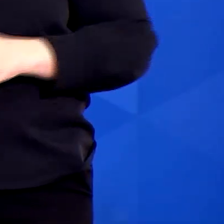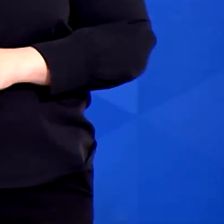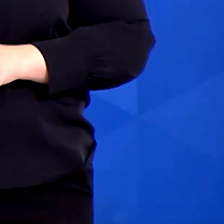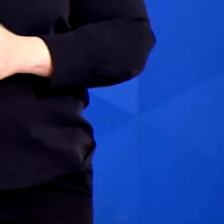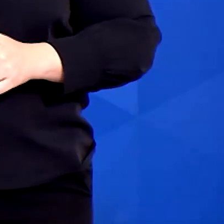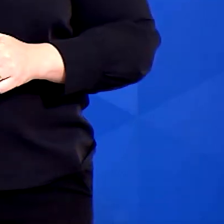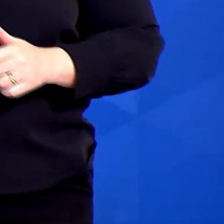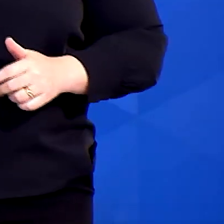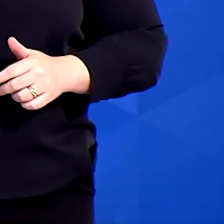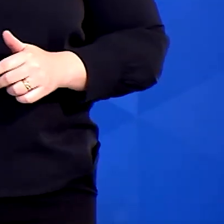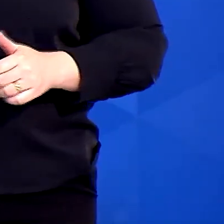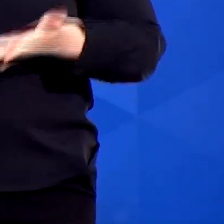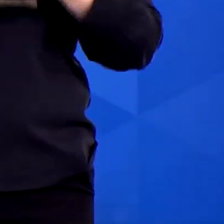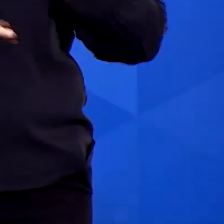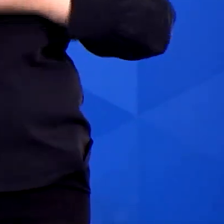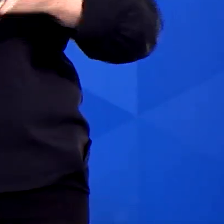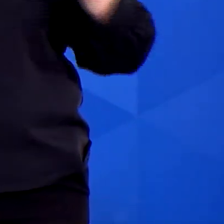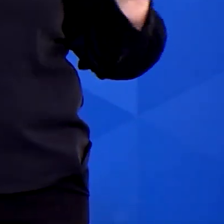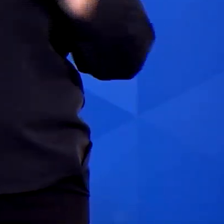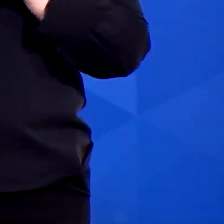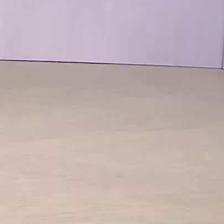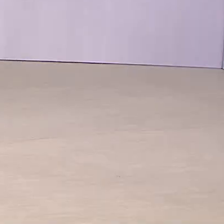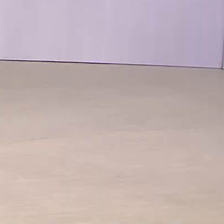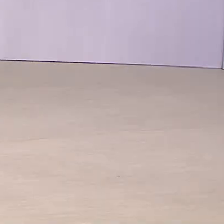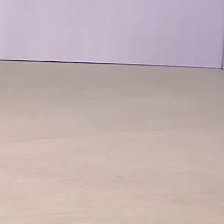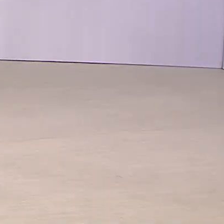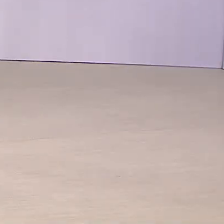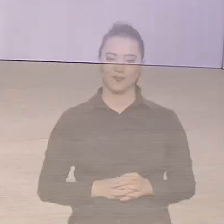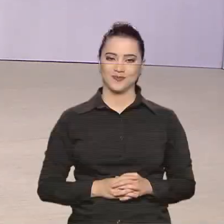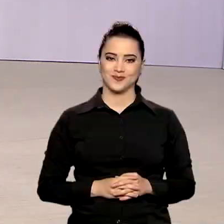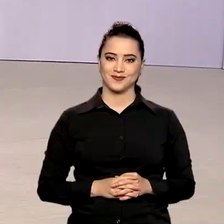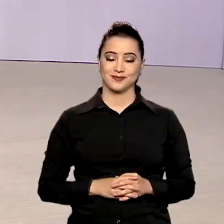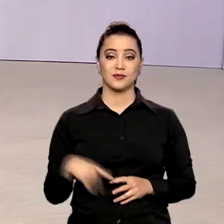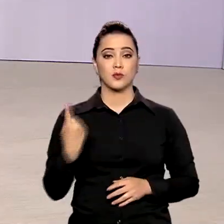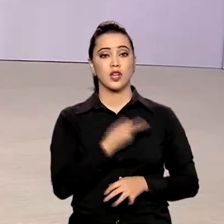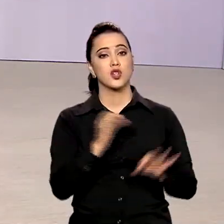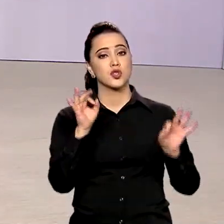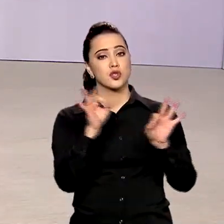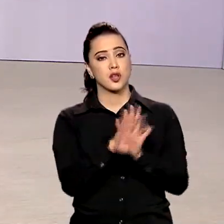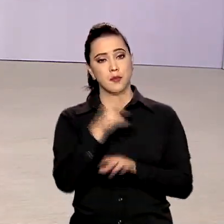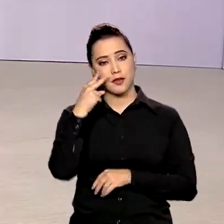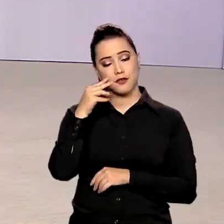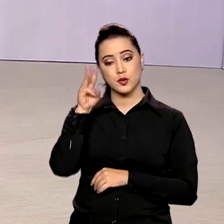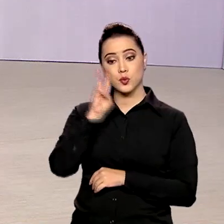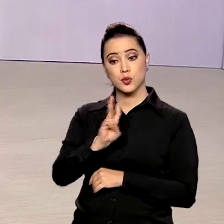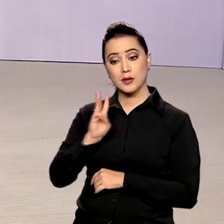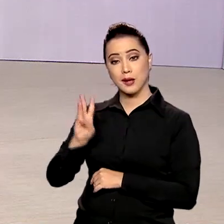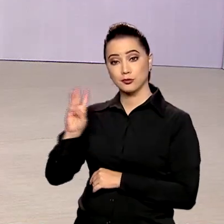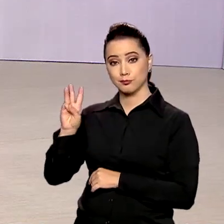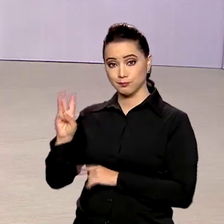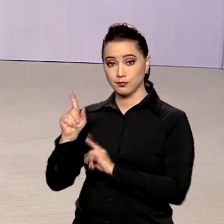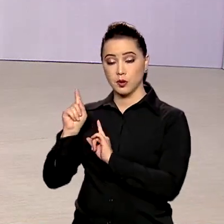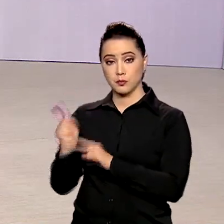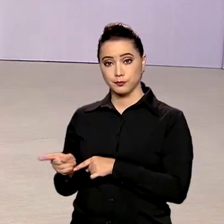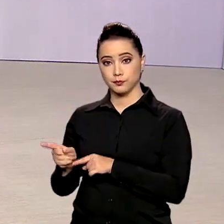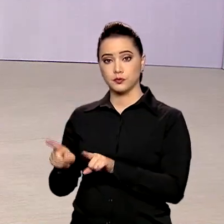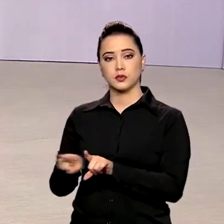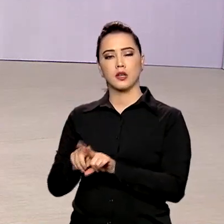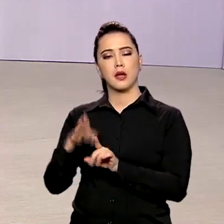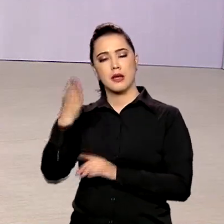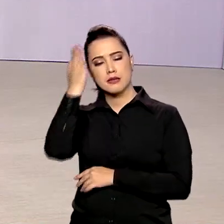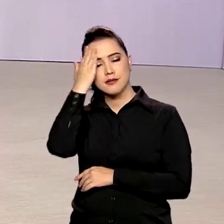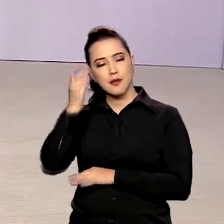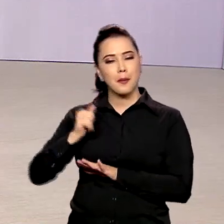universalizamos os direitos. A gente fica por aqui. Acesse o site gov.br barra